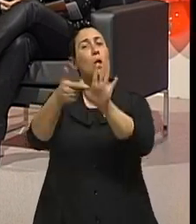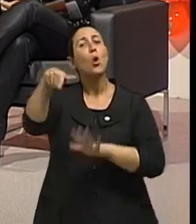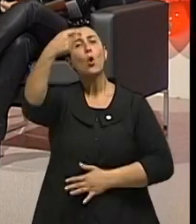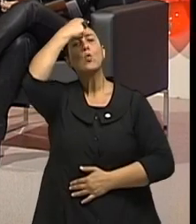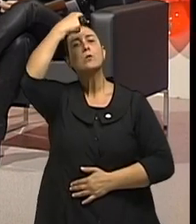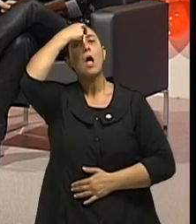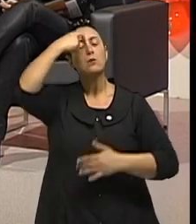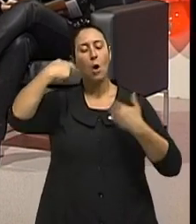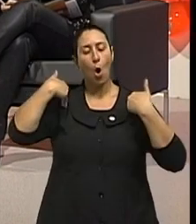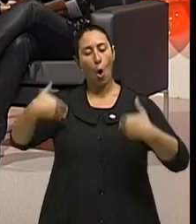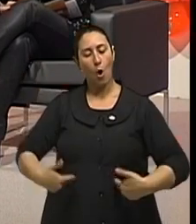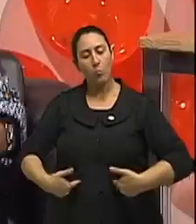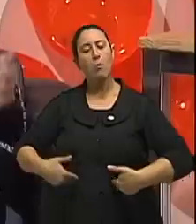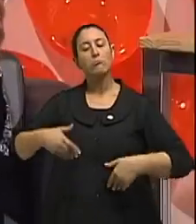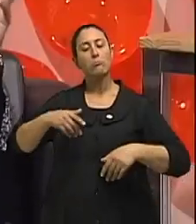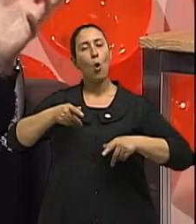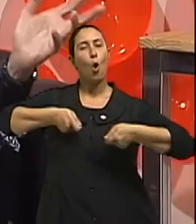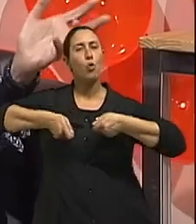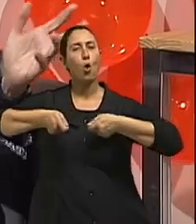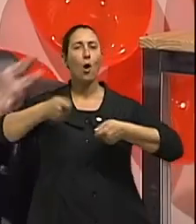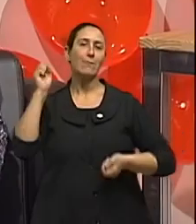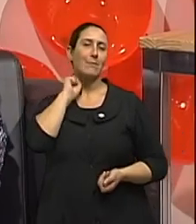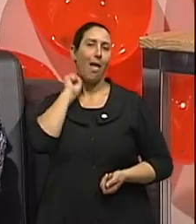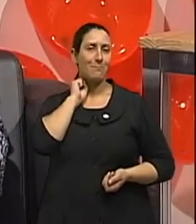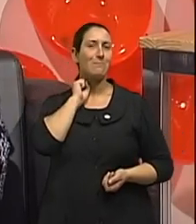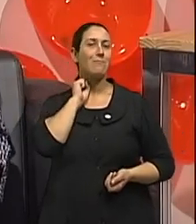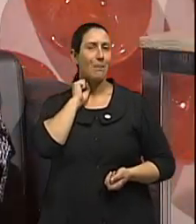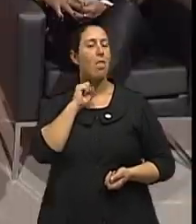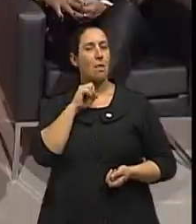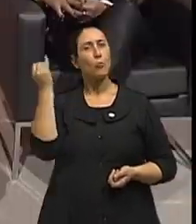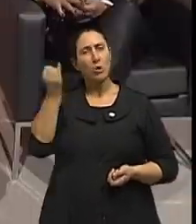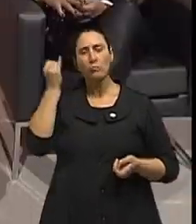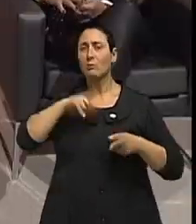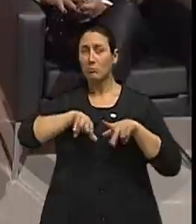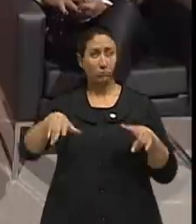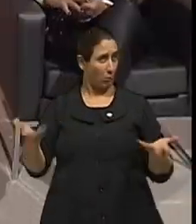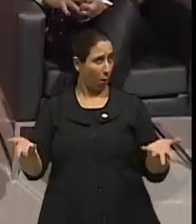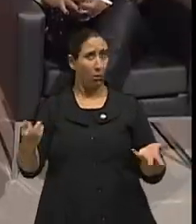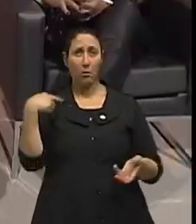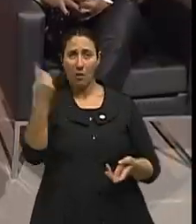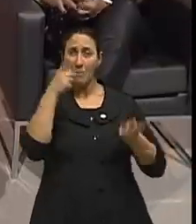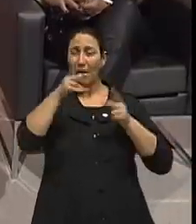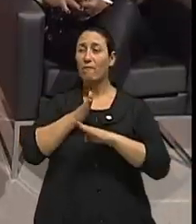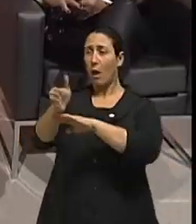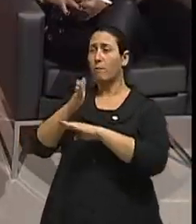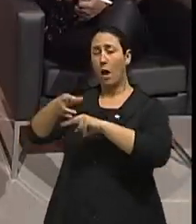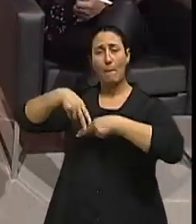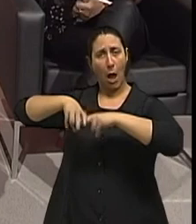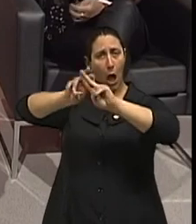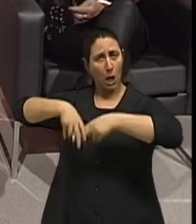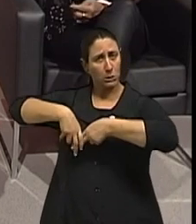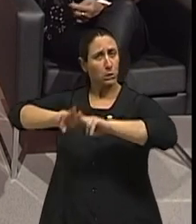gerenciamento do estresse. E ela vai dançar, vão se movimentar. Então, tudo. Por isso que há tantos anos a senhora vai para a praça todos os domingos para fazer.